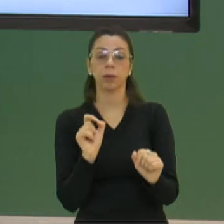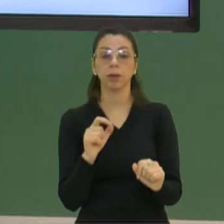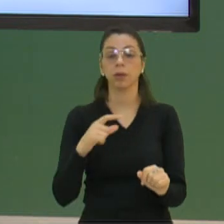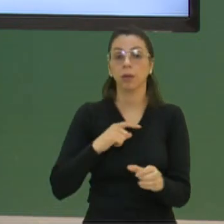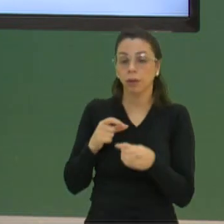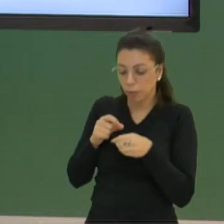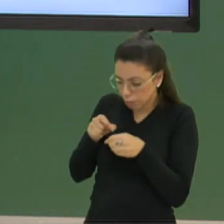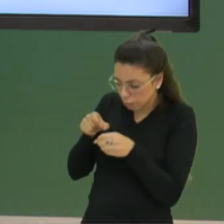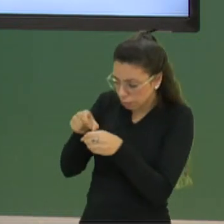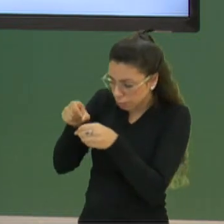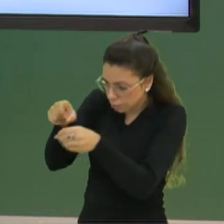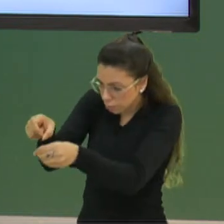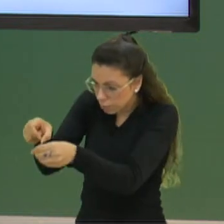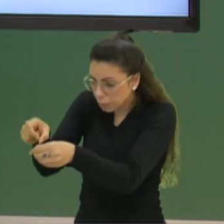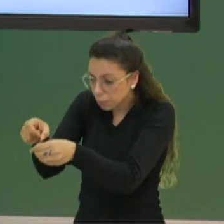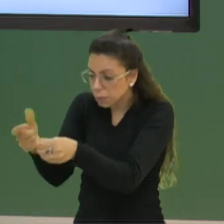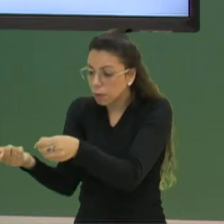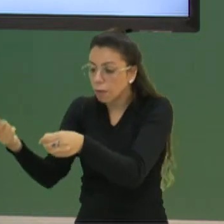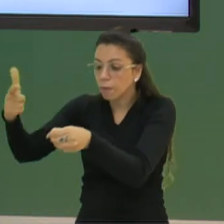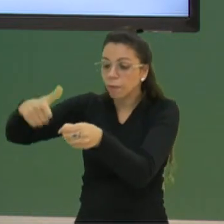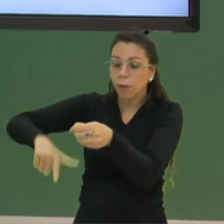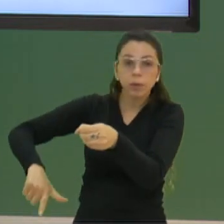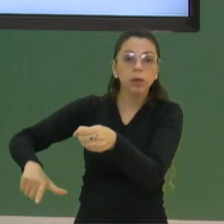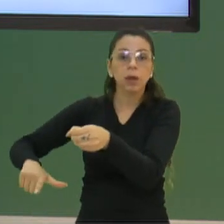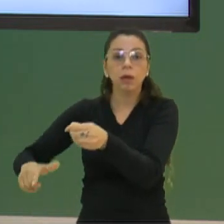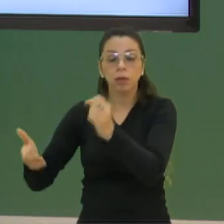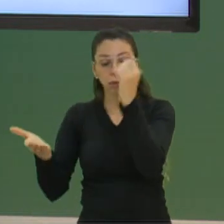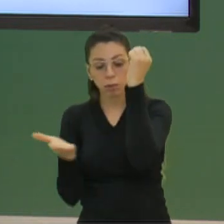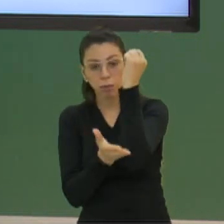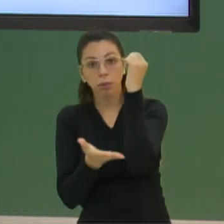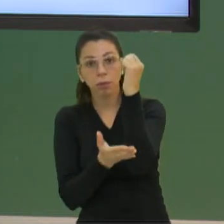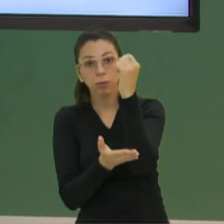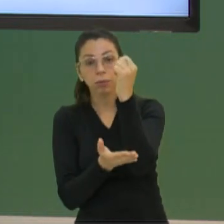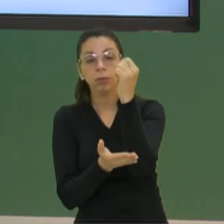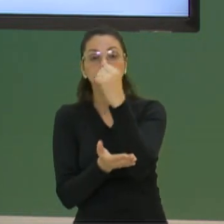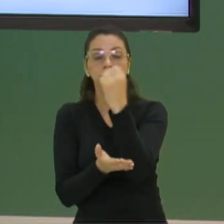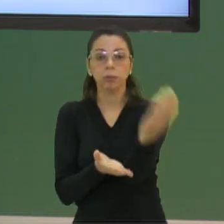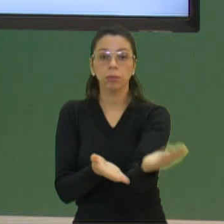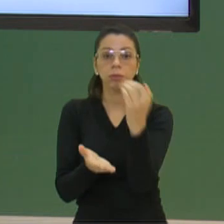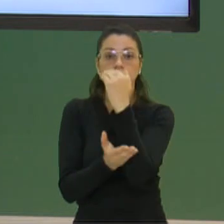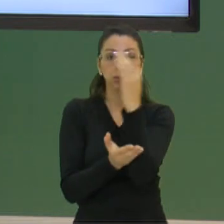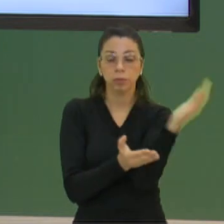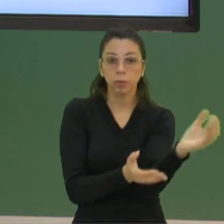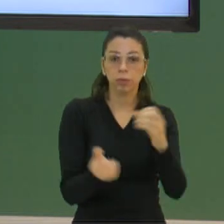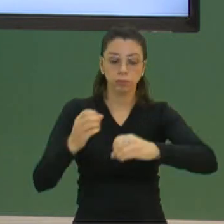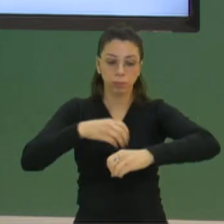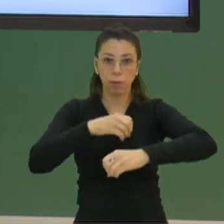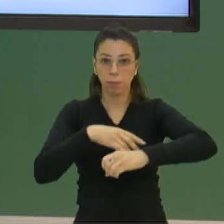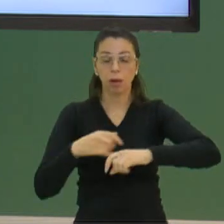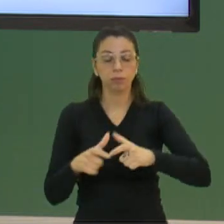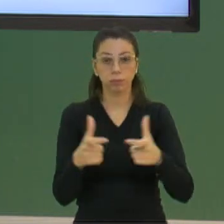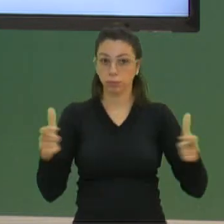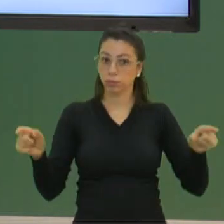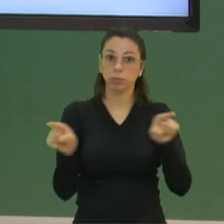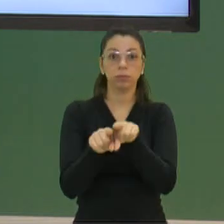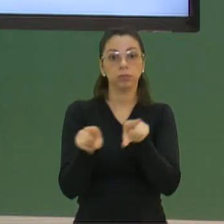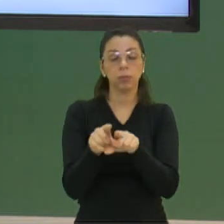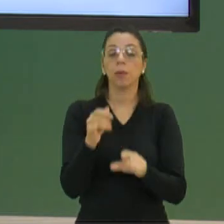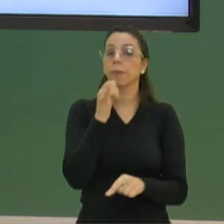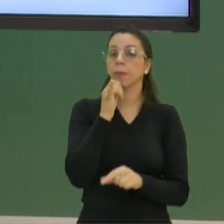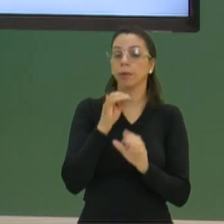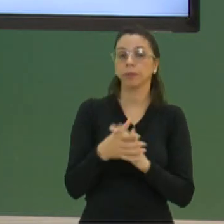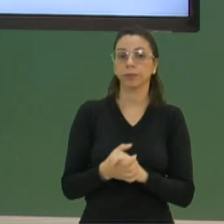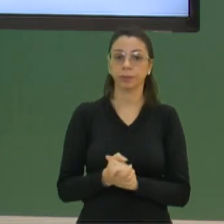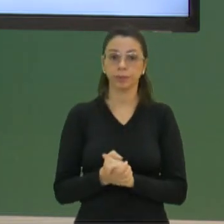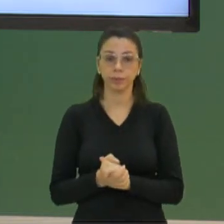vai plantar alguma coisa e tem que retornar em grande quantidade daquilo que você plantou. Então, muitas sementes, quando você vai em um lugar